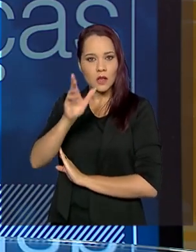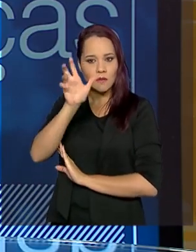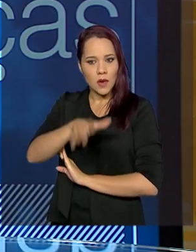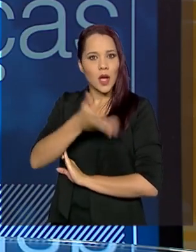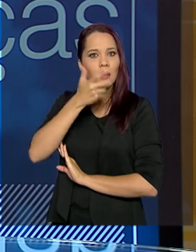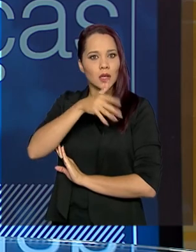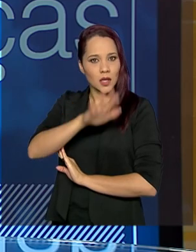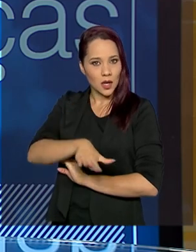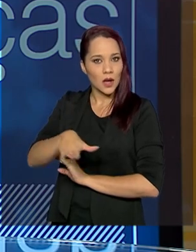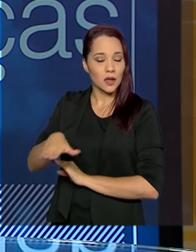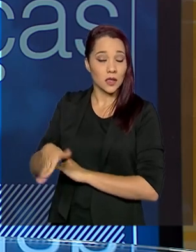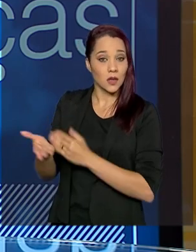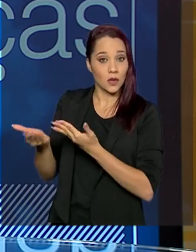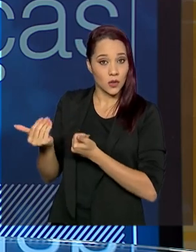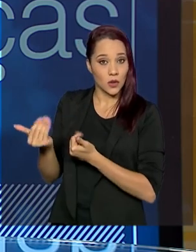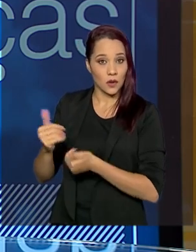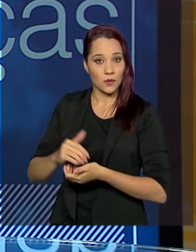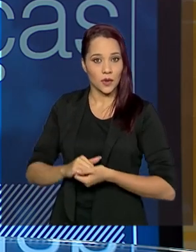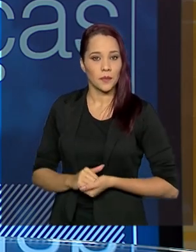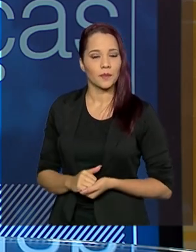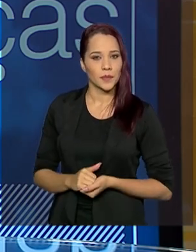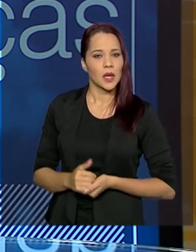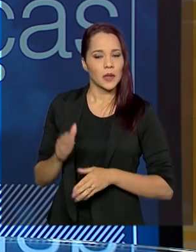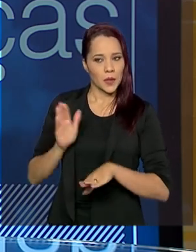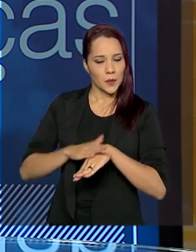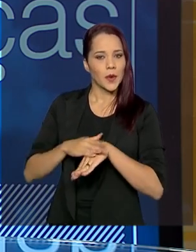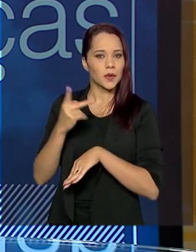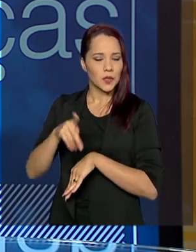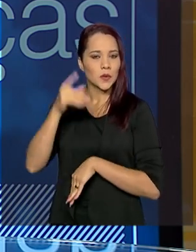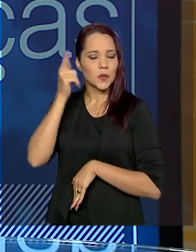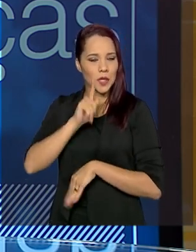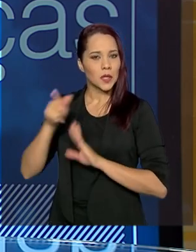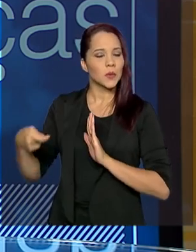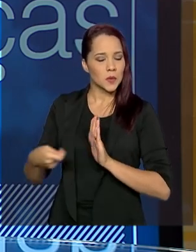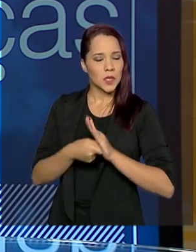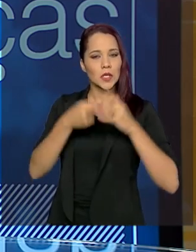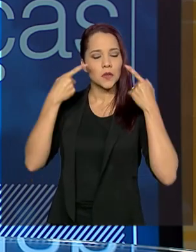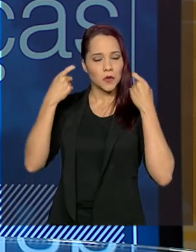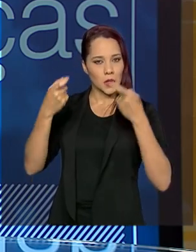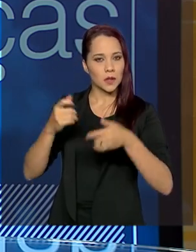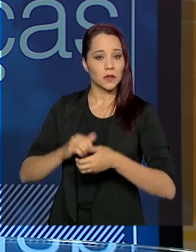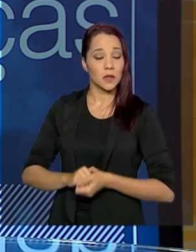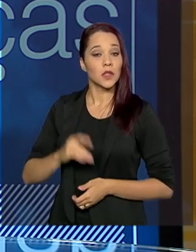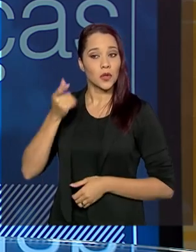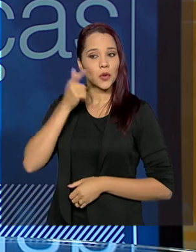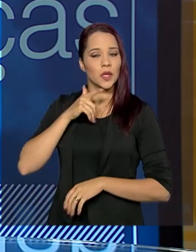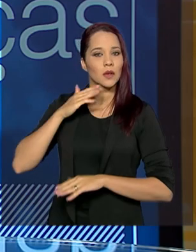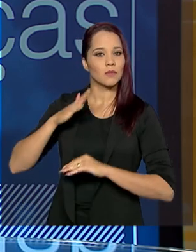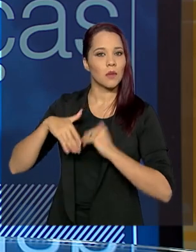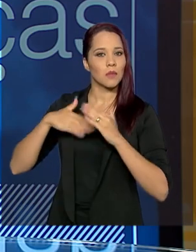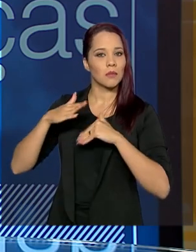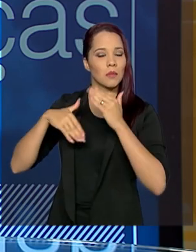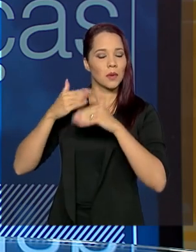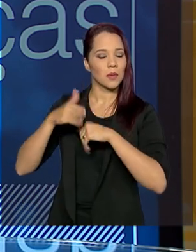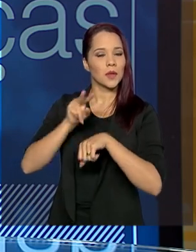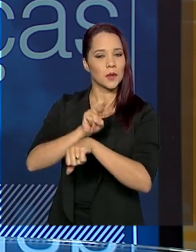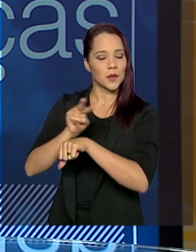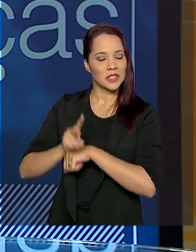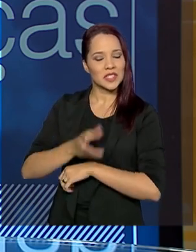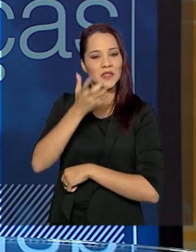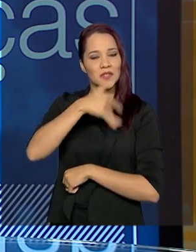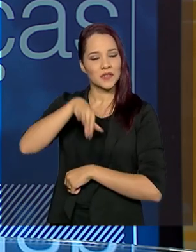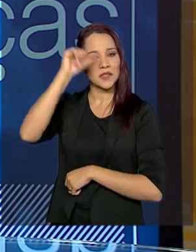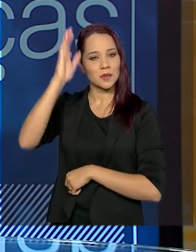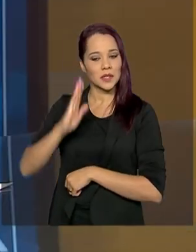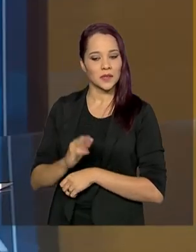infantil e adolescentes. Eles mesmos vão poder fazer denúncias de violência sofrida, então a gente vai poder avançar muito na proteção da infância